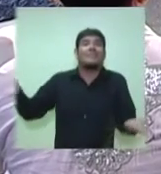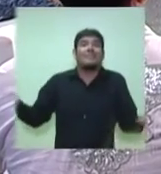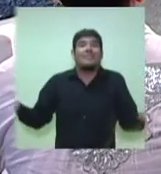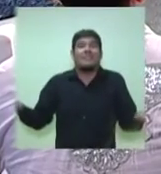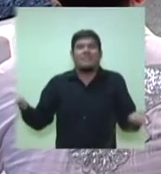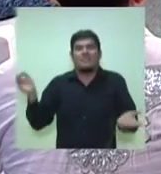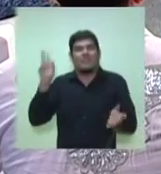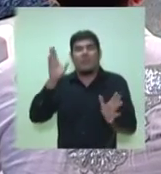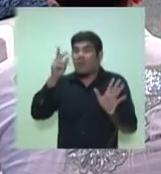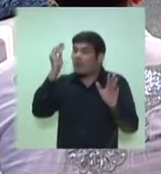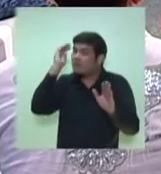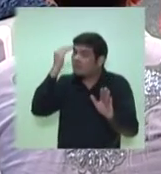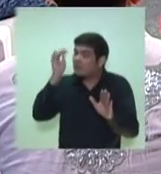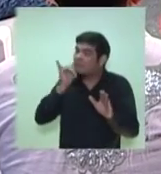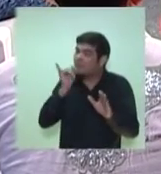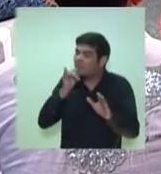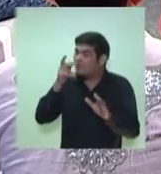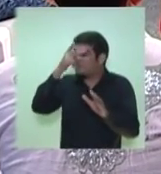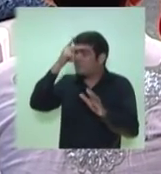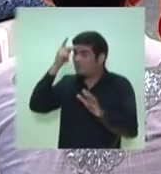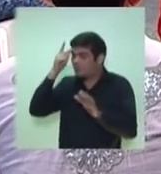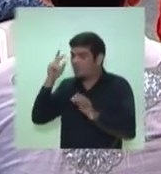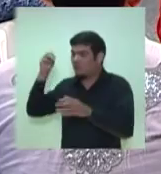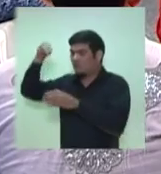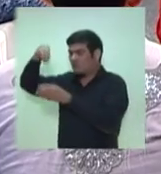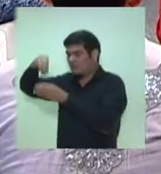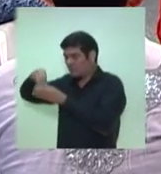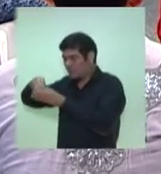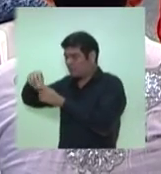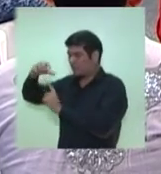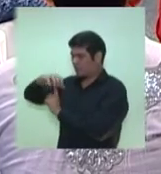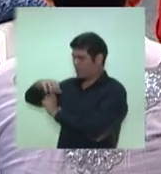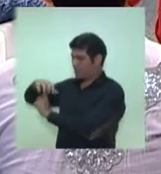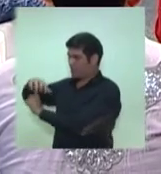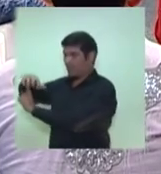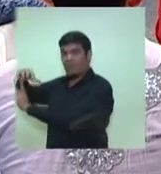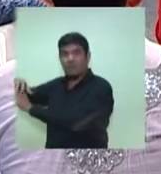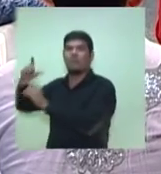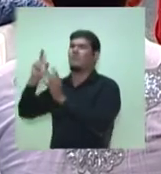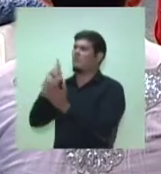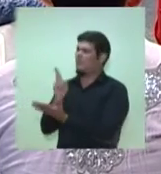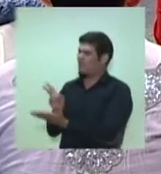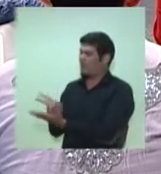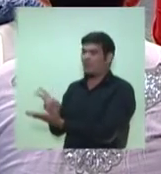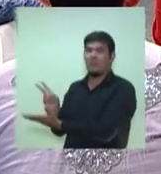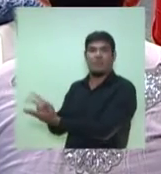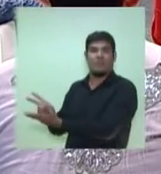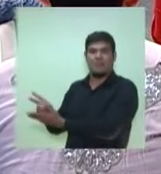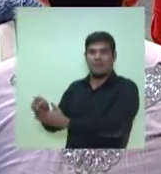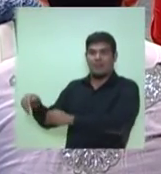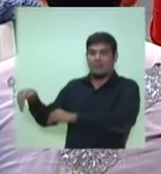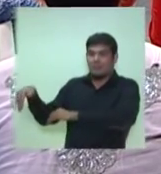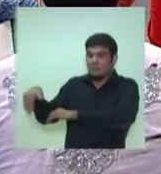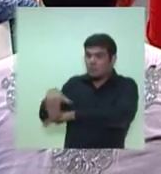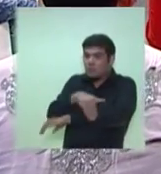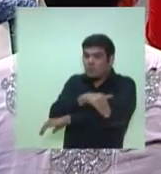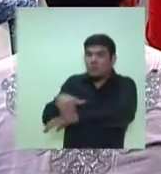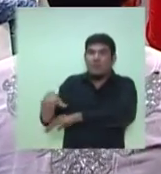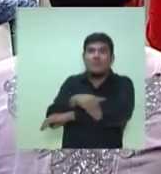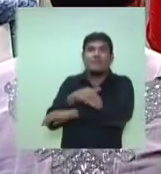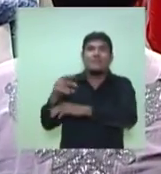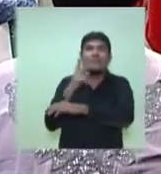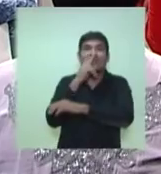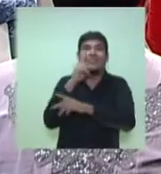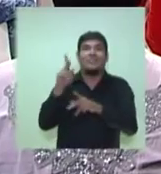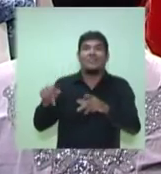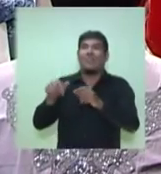continua na galeria. Essas ruas precisam ser organizadas como shoppings a céu aberto, no estilo daqueles outlets